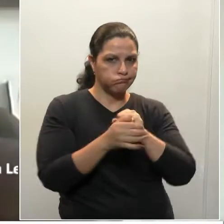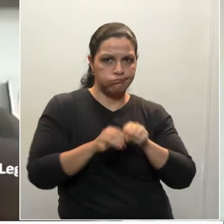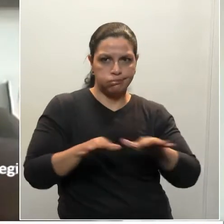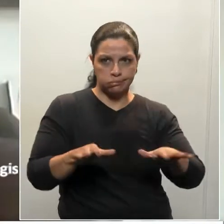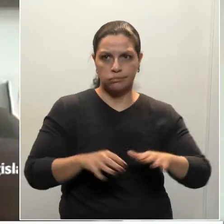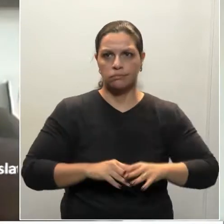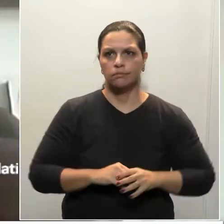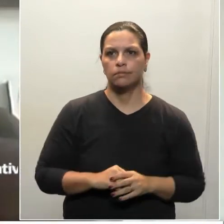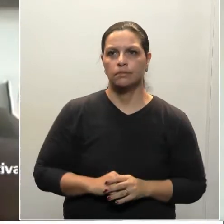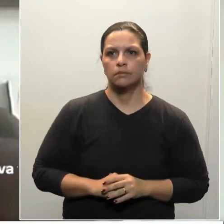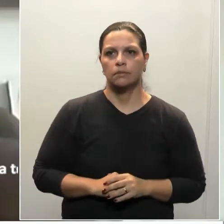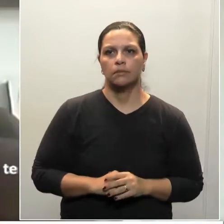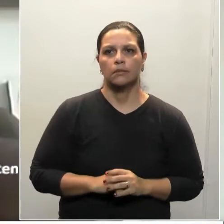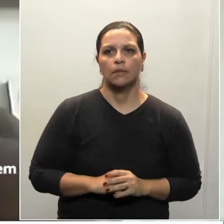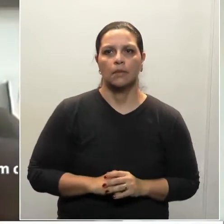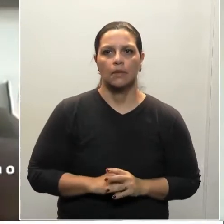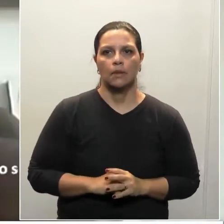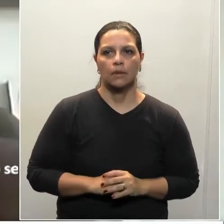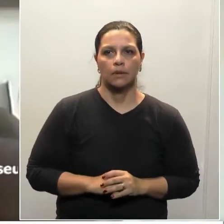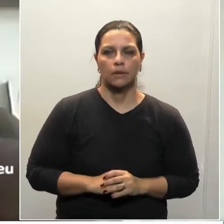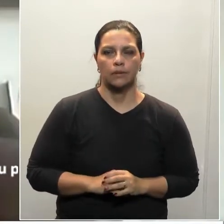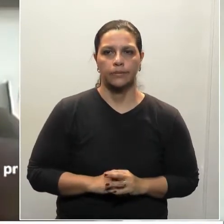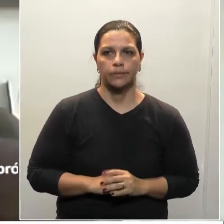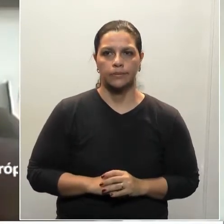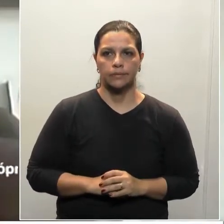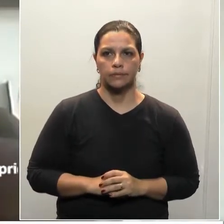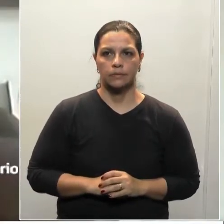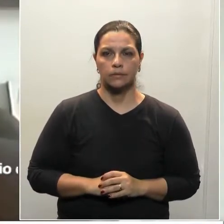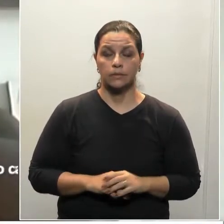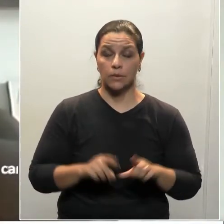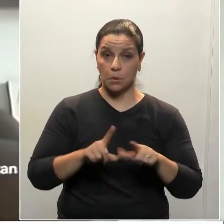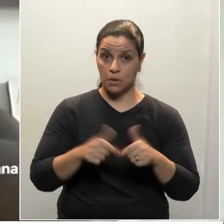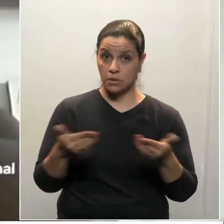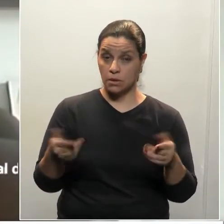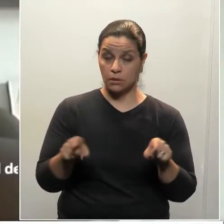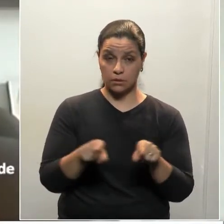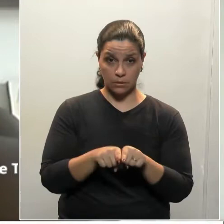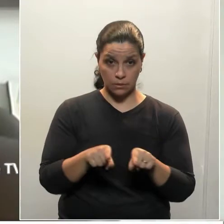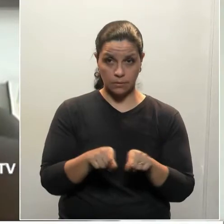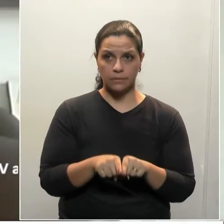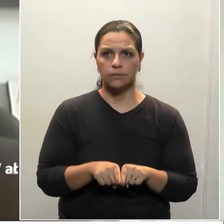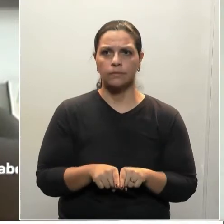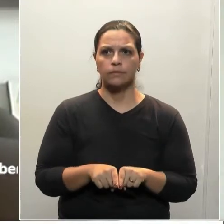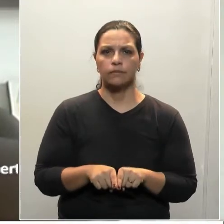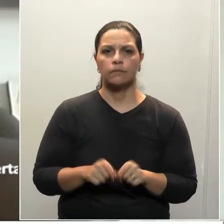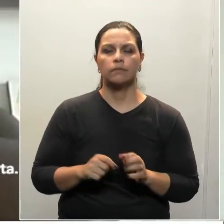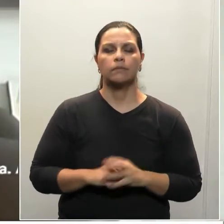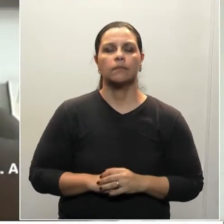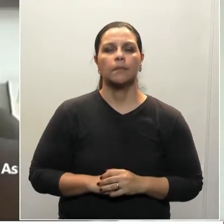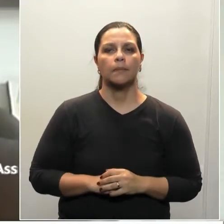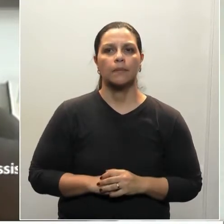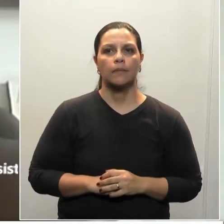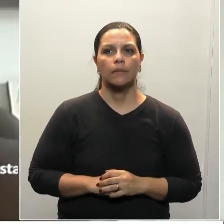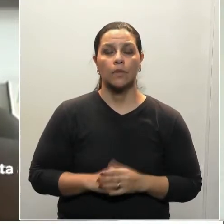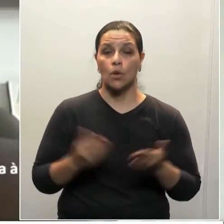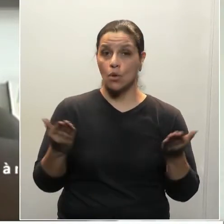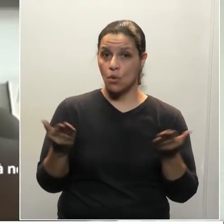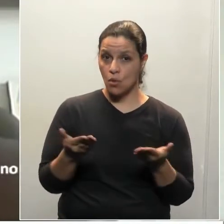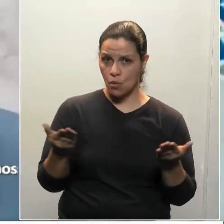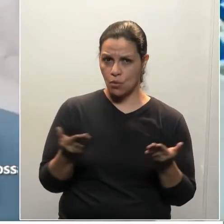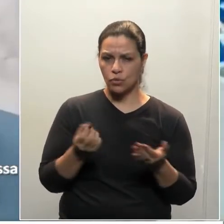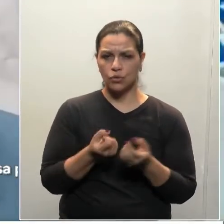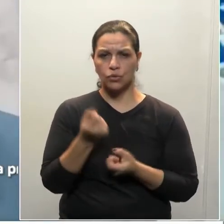disso também, suspendeu hoje,